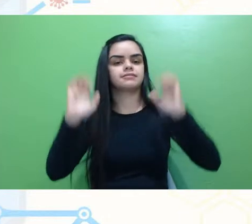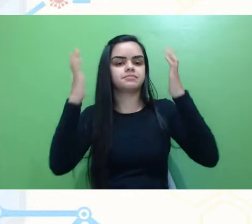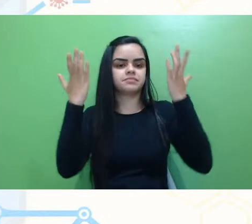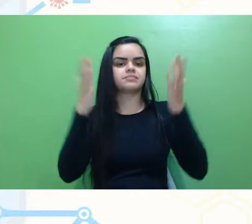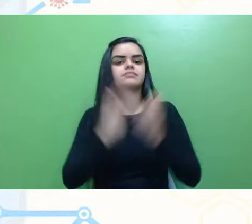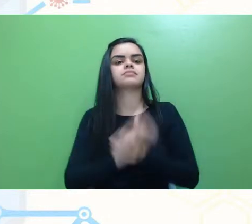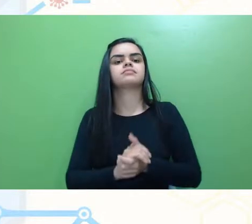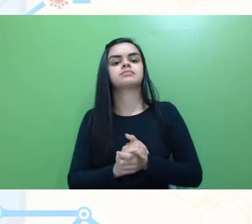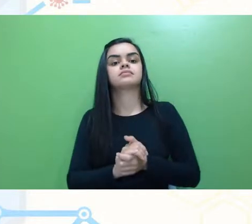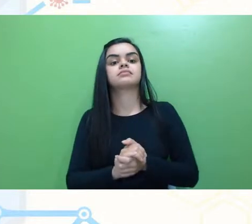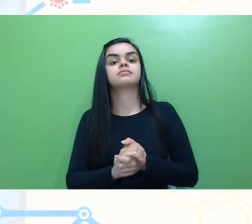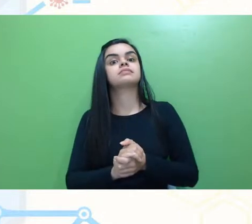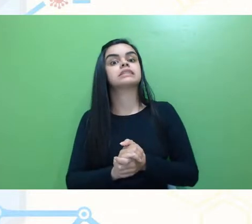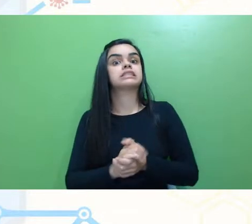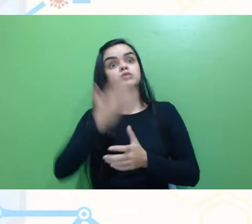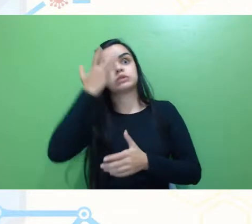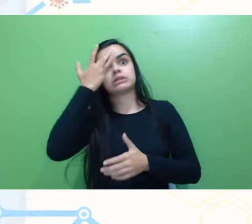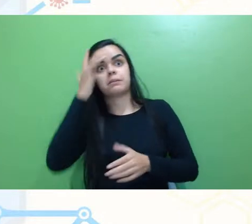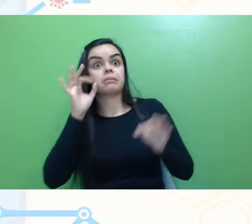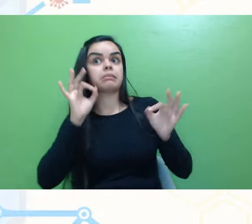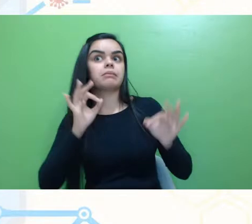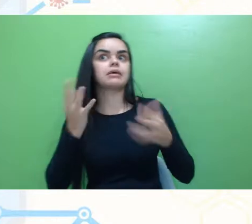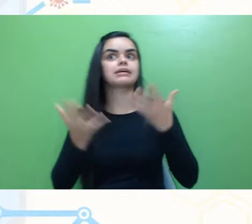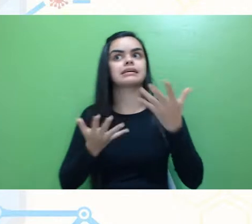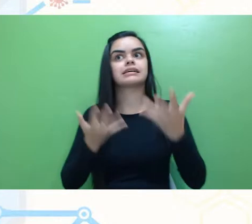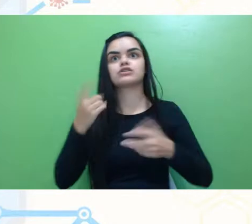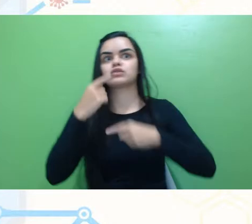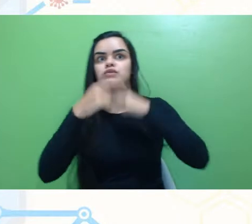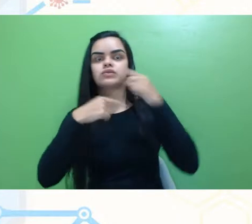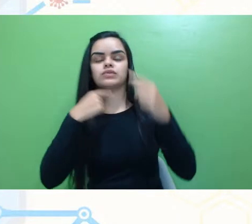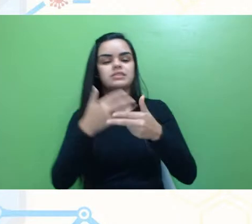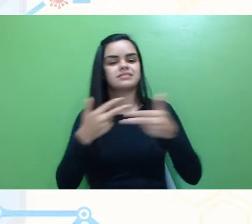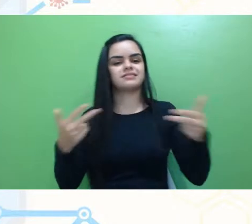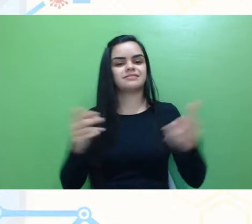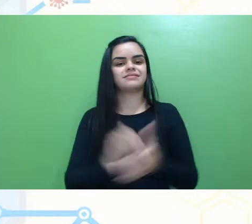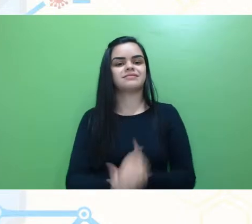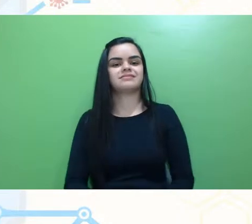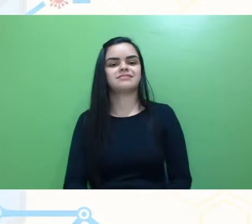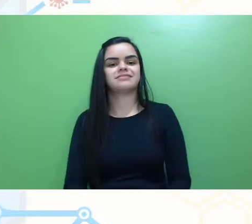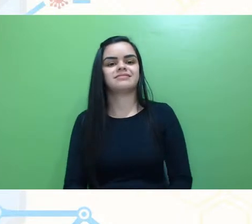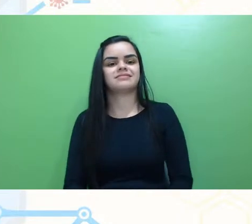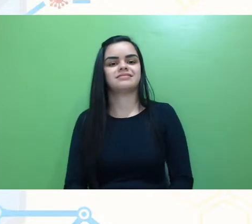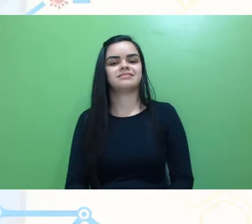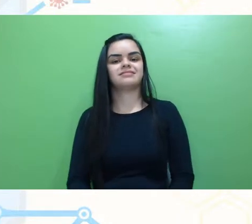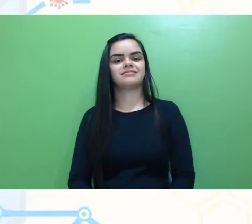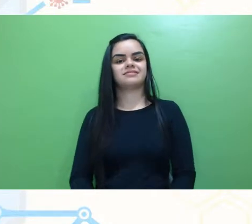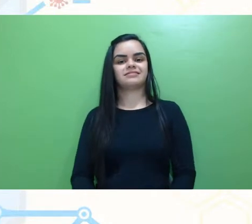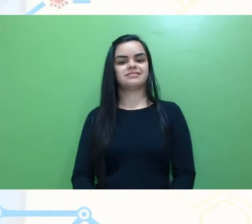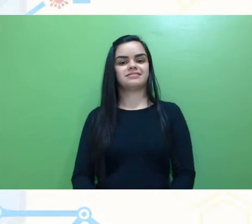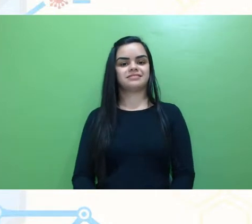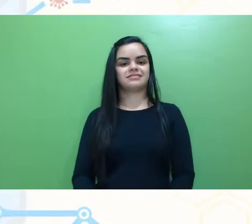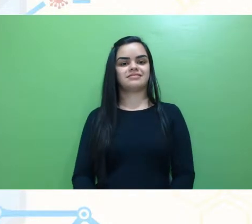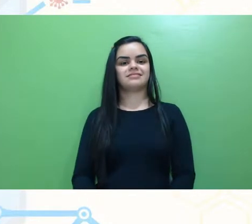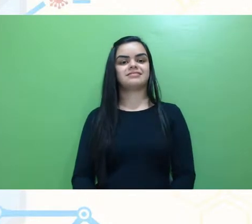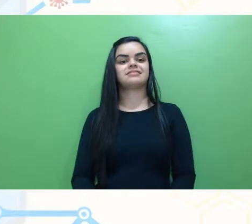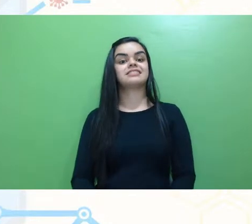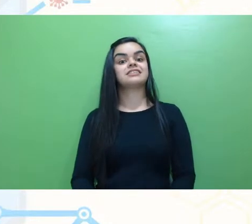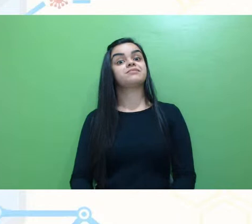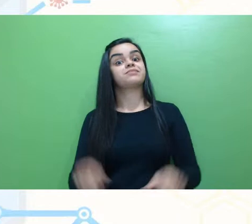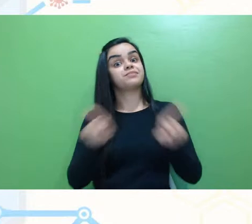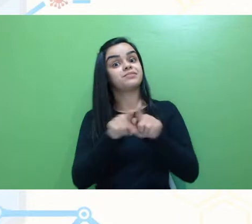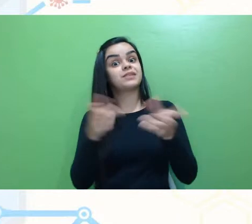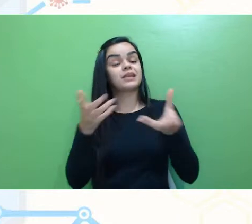a gente não tivesse tanta certeza, assim, bom, mas quebrei o protocolo, na verdade, não cumprimentei, né, os meus